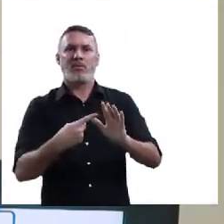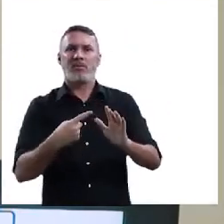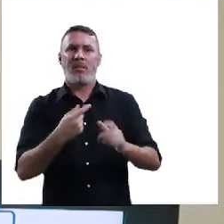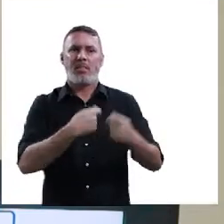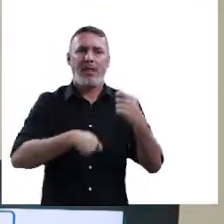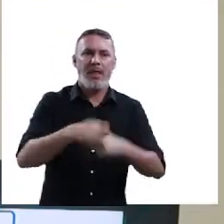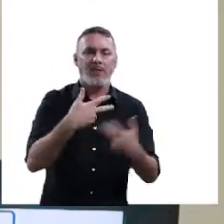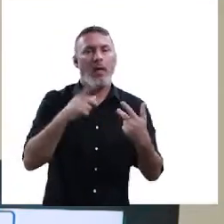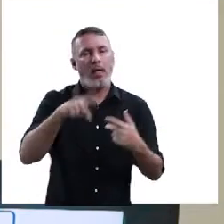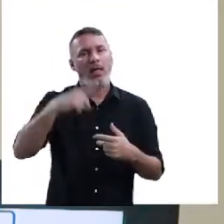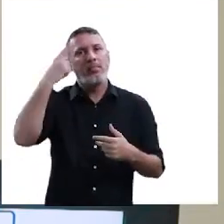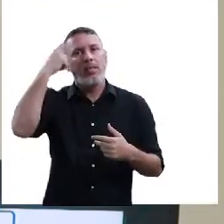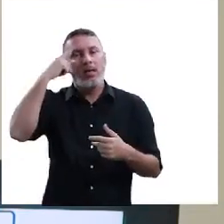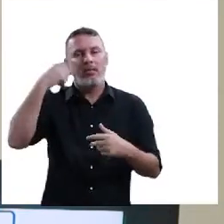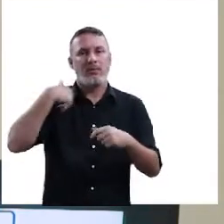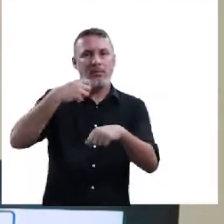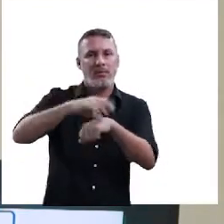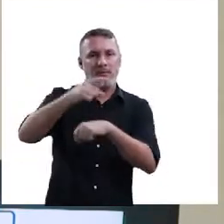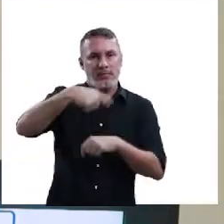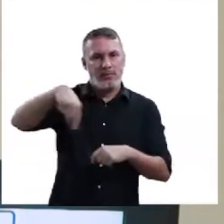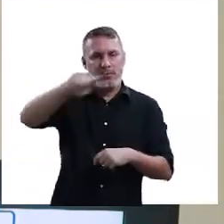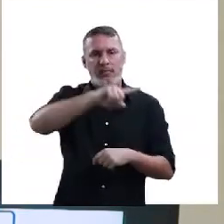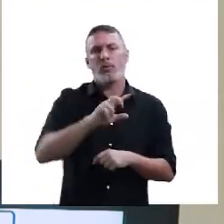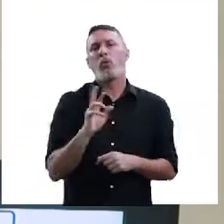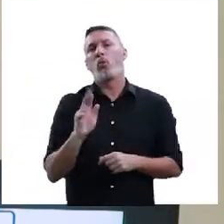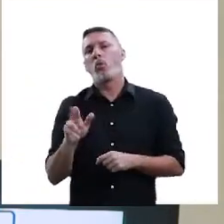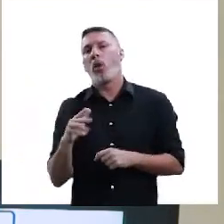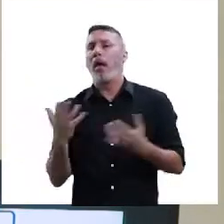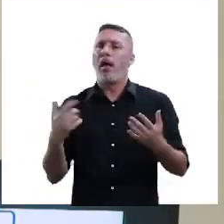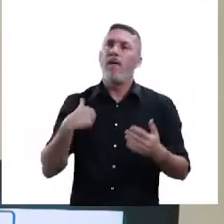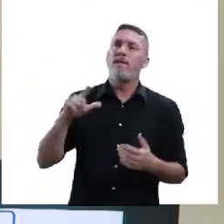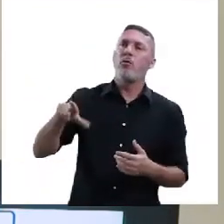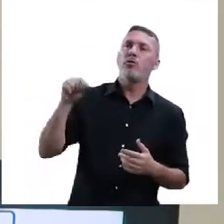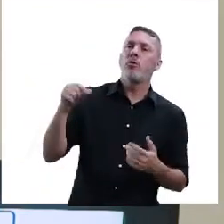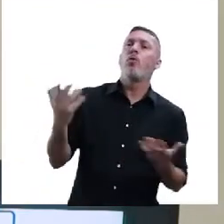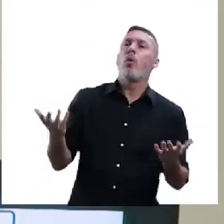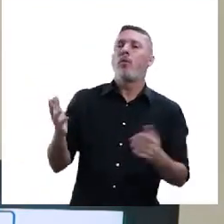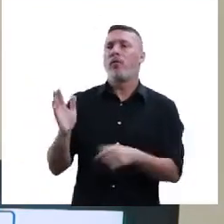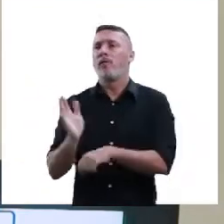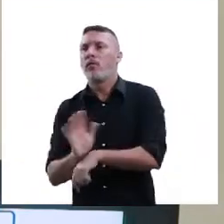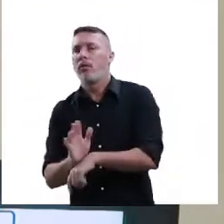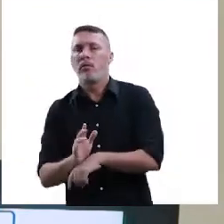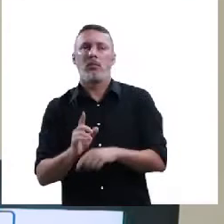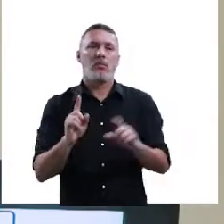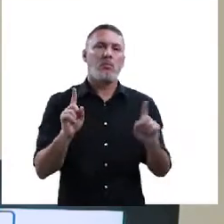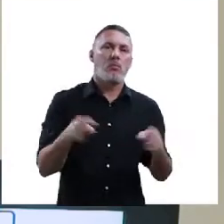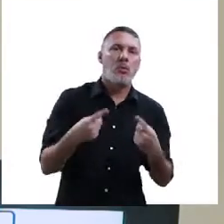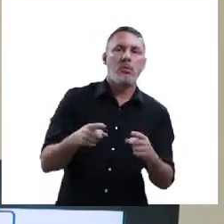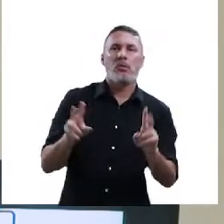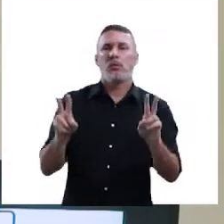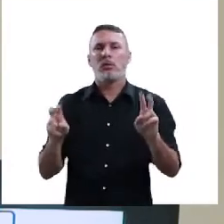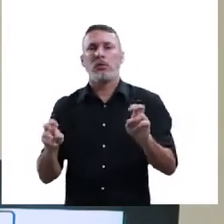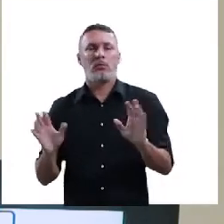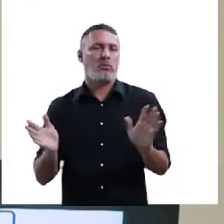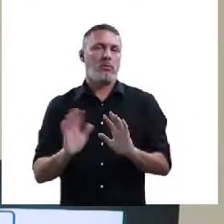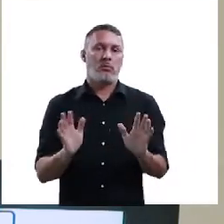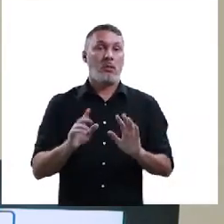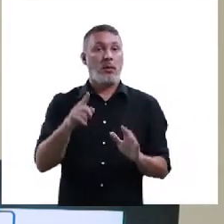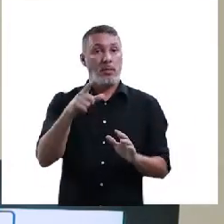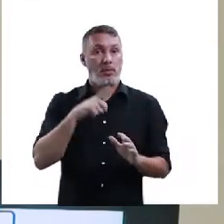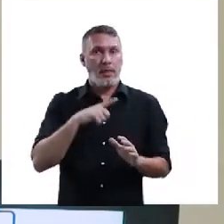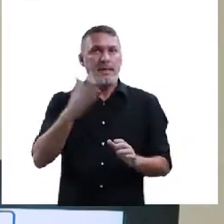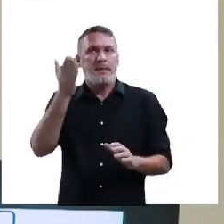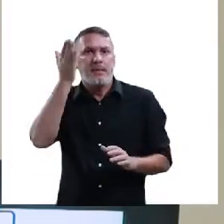citação. Mas que realmente você tenha domínio, e que aquilo ali vai te auxiliar na sua argumentação, nas suas